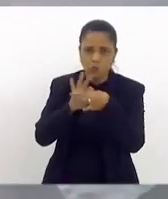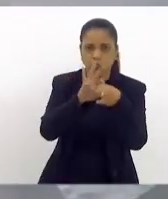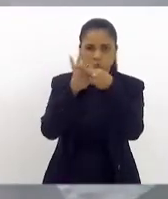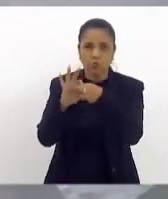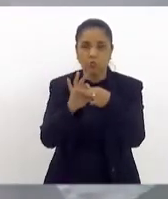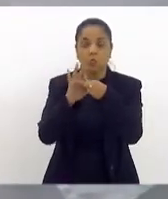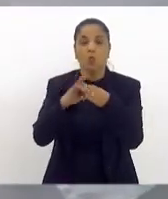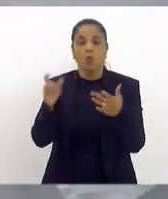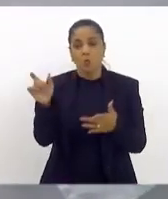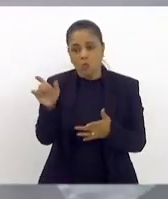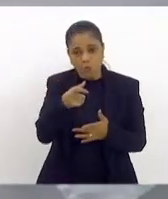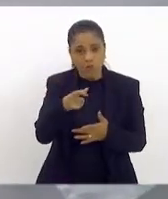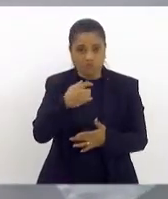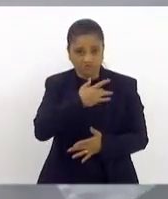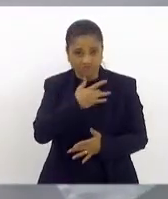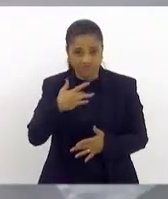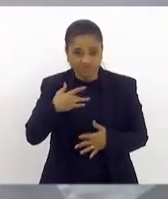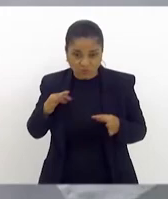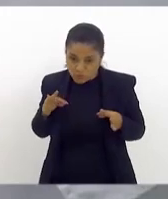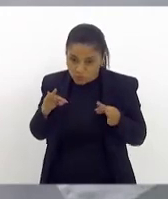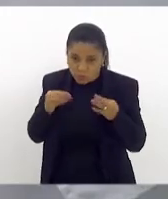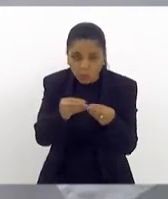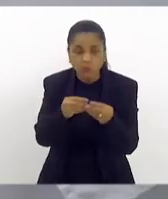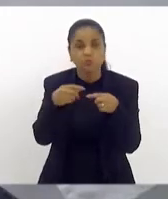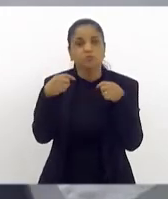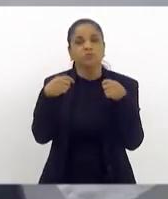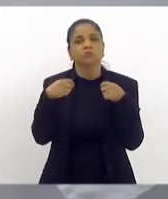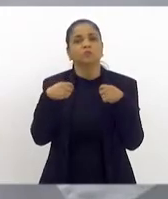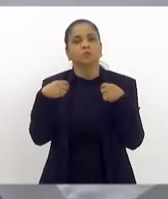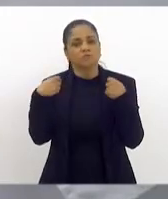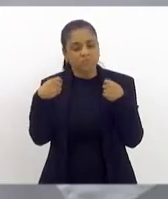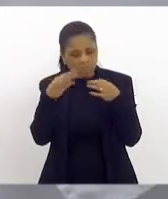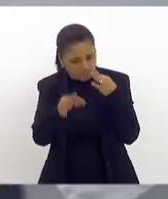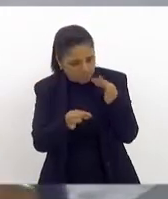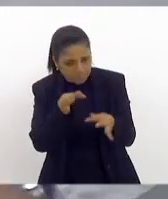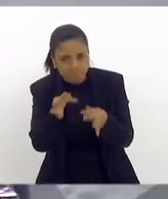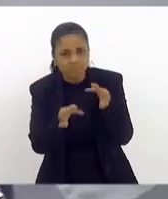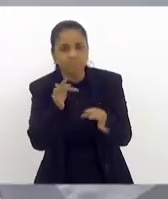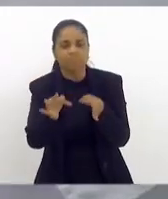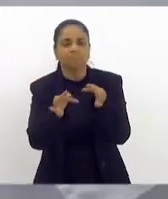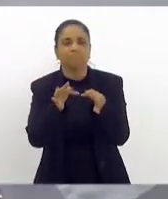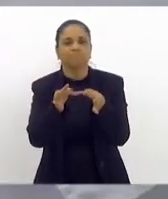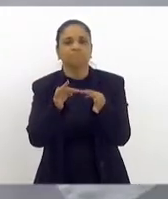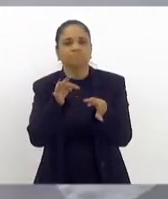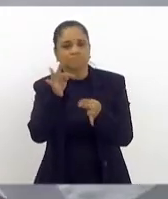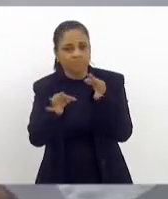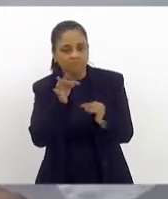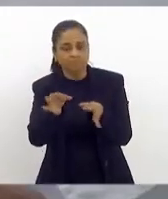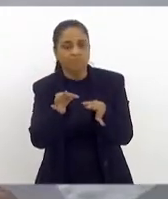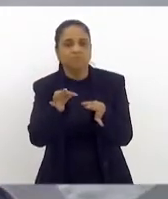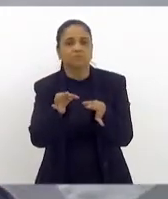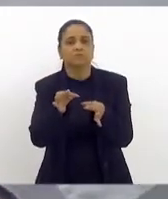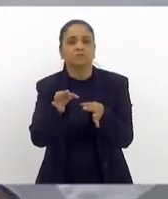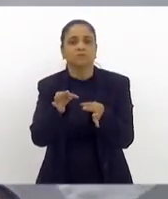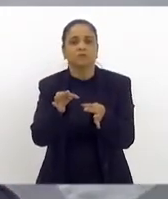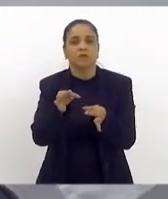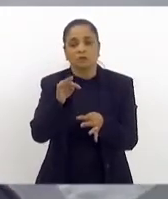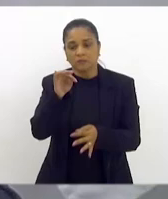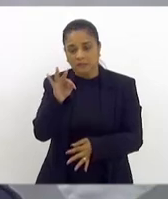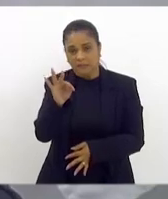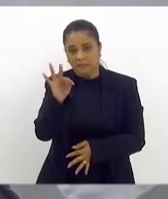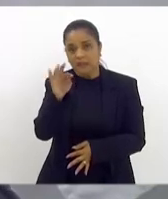são obrigados a provocar, a tratar as pessoas com aspecto autista.